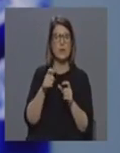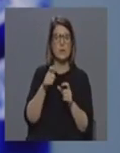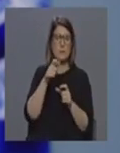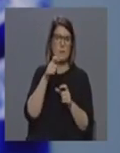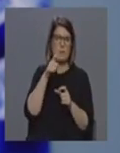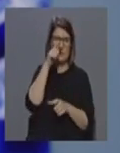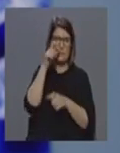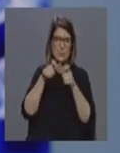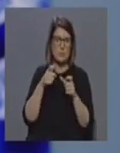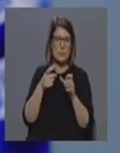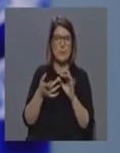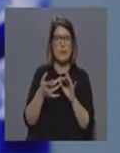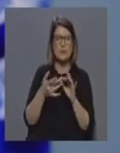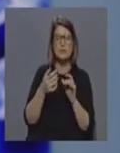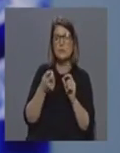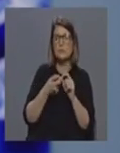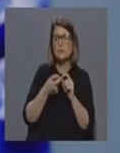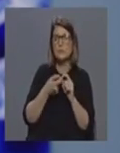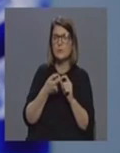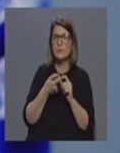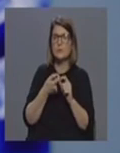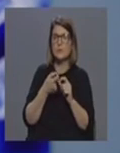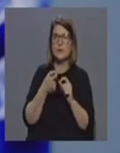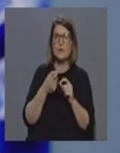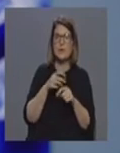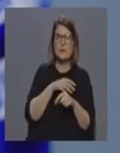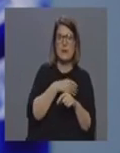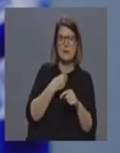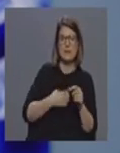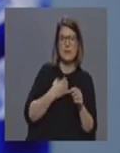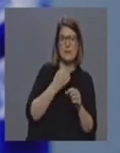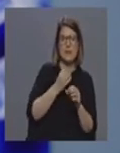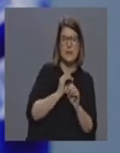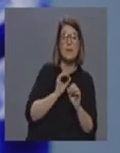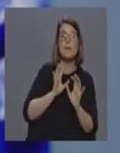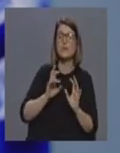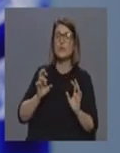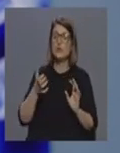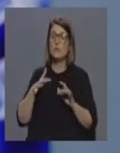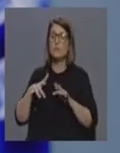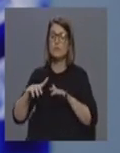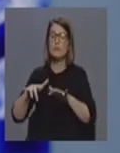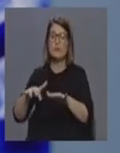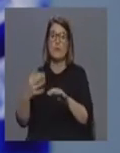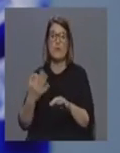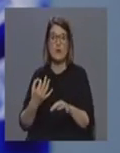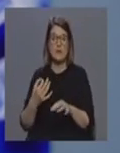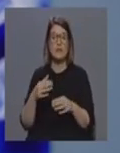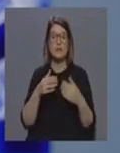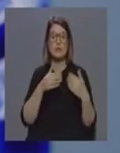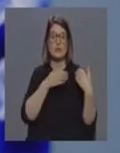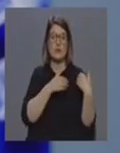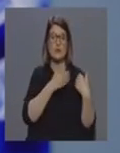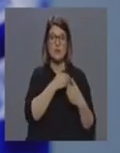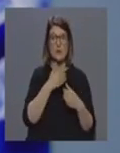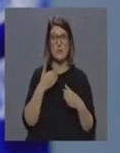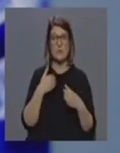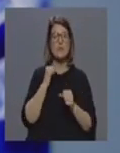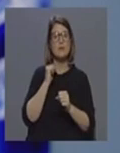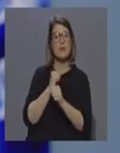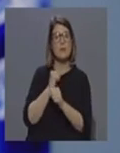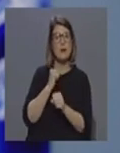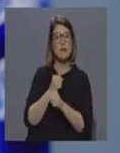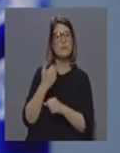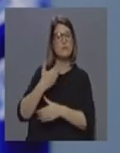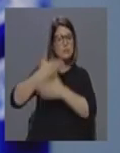casos suspeitos, que não reúnem critérios clínicos, mas reúnem os critérios epidemiológicos. As delegações de saúde já têm vindo a fazer este trabalho há